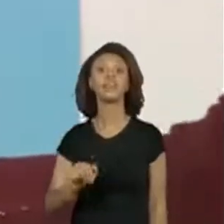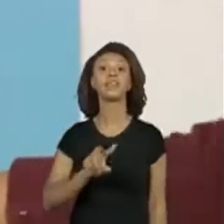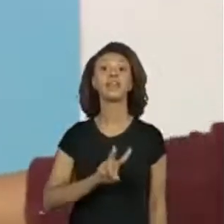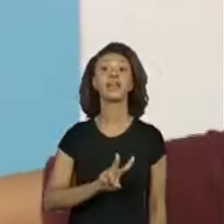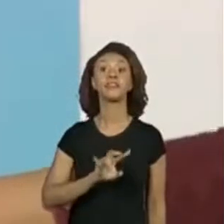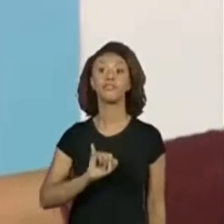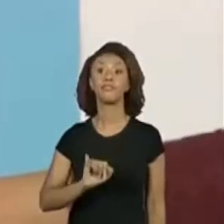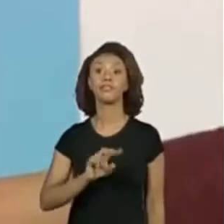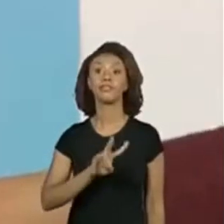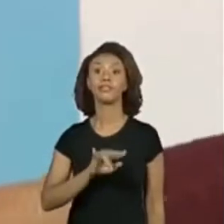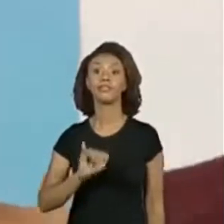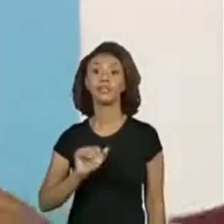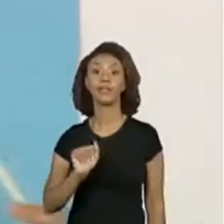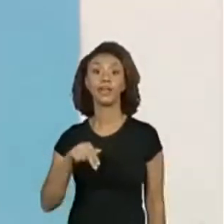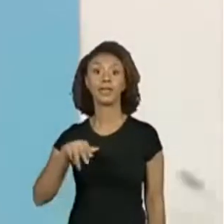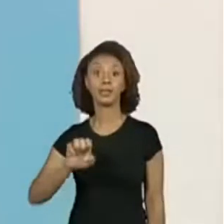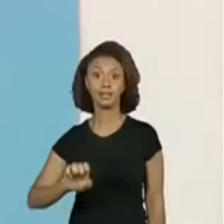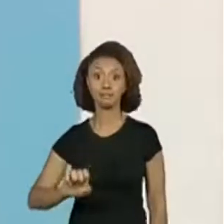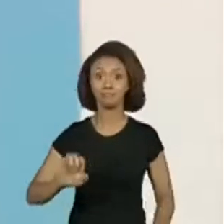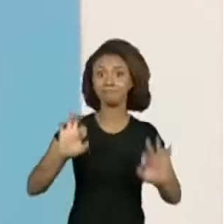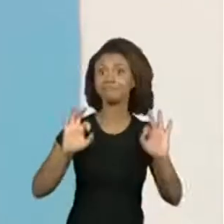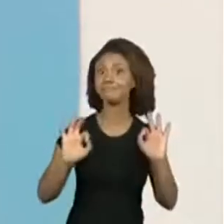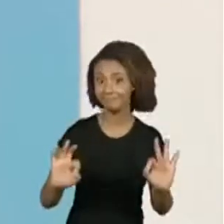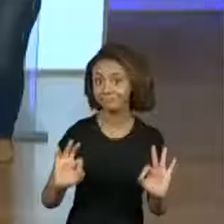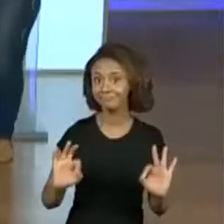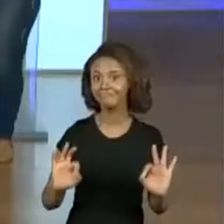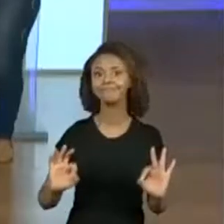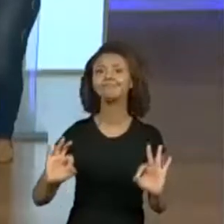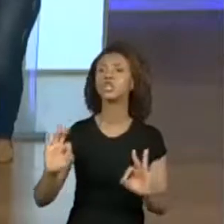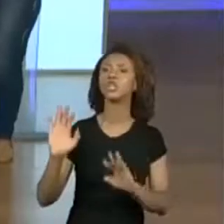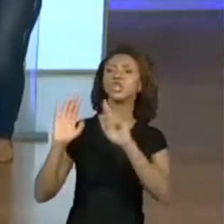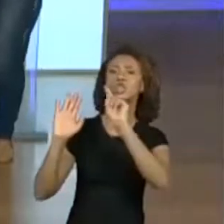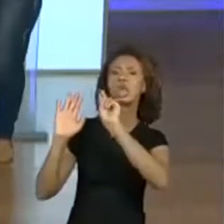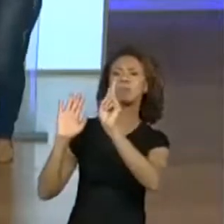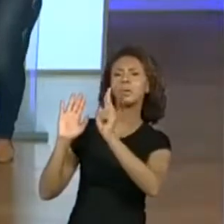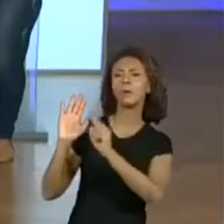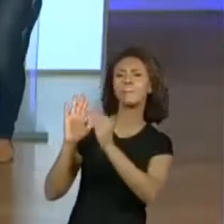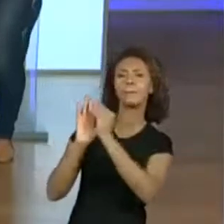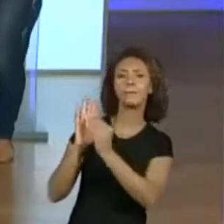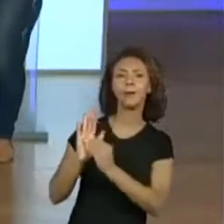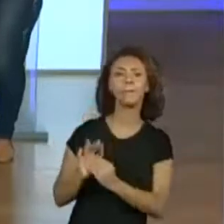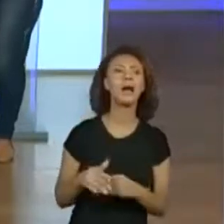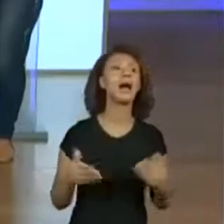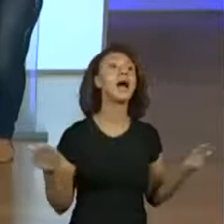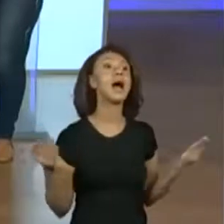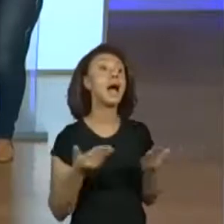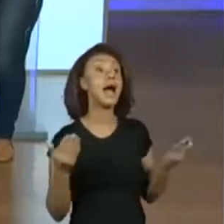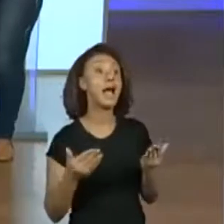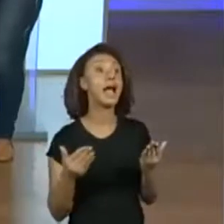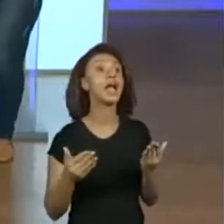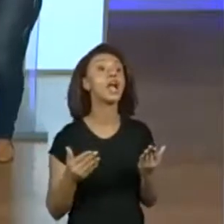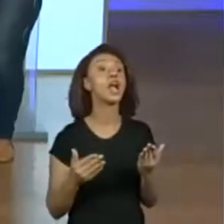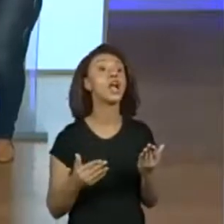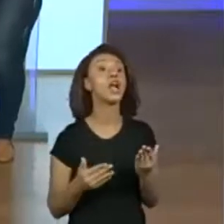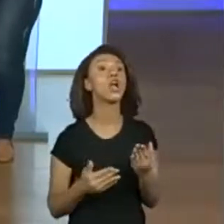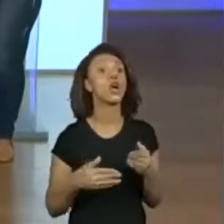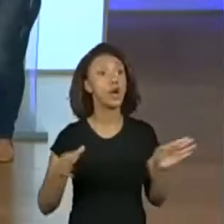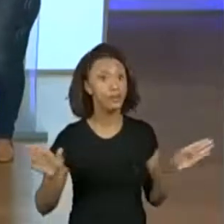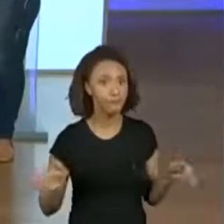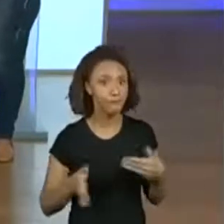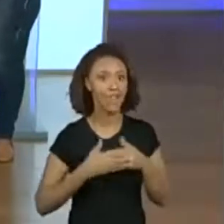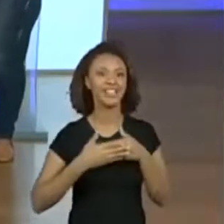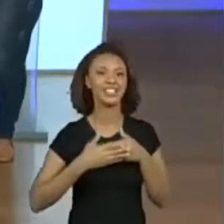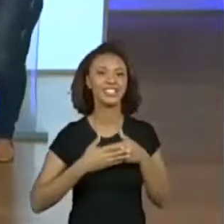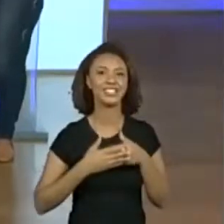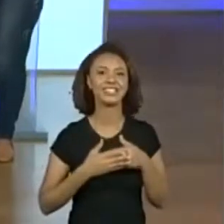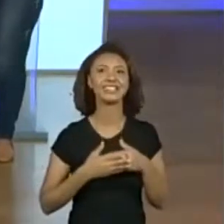Viviane. Perfeito? Então, temos todos os nomes. Pronto, Vivi, vamos deixar para a segunda etapa, a gente faz a leitura do alfabeto. Vamos,